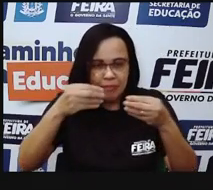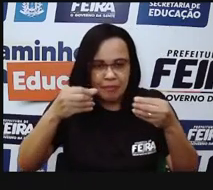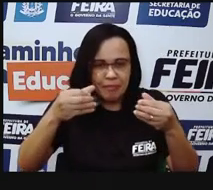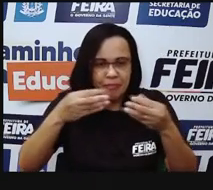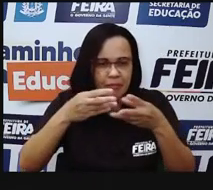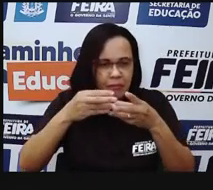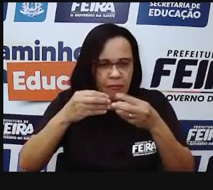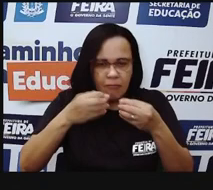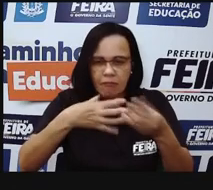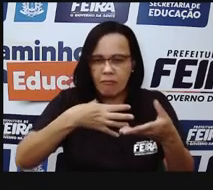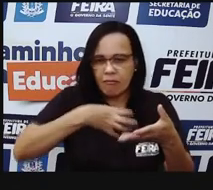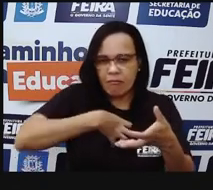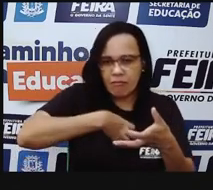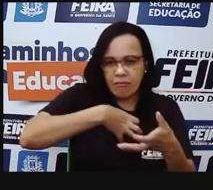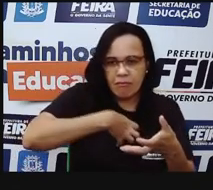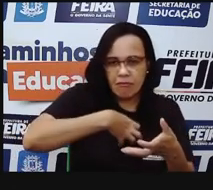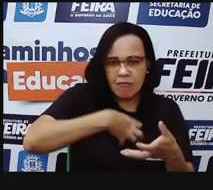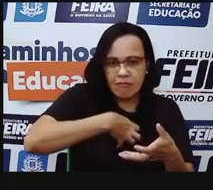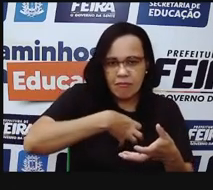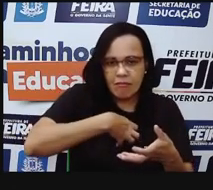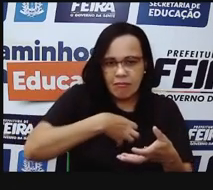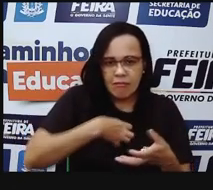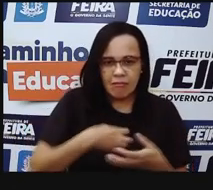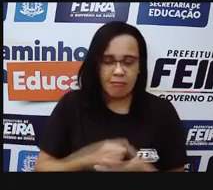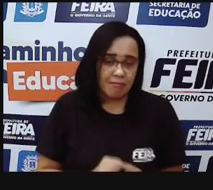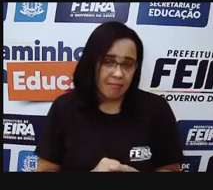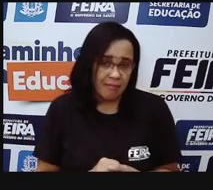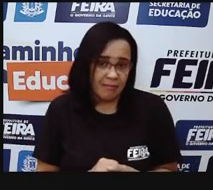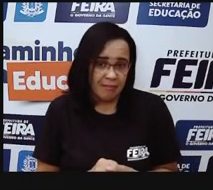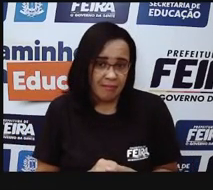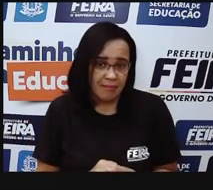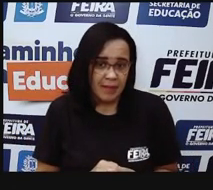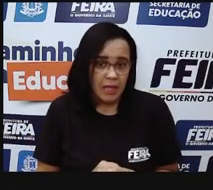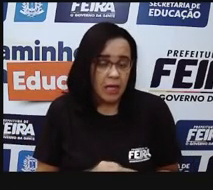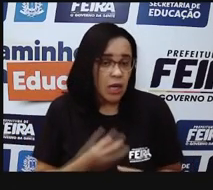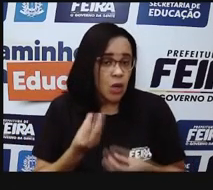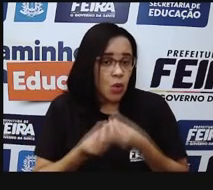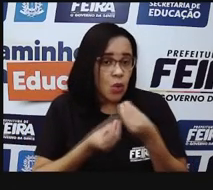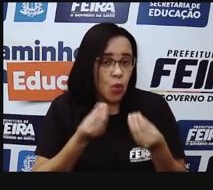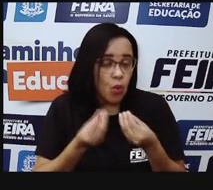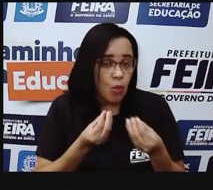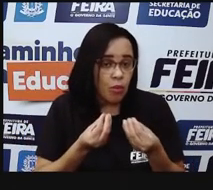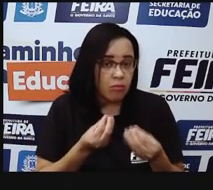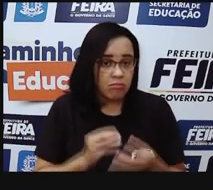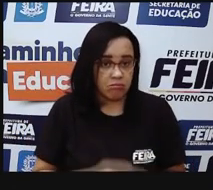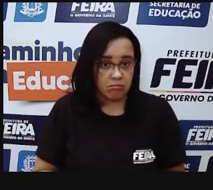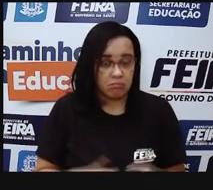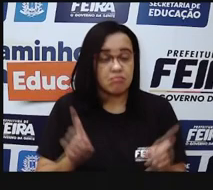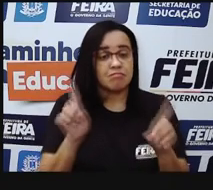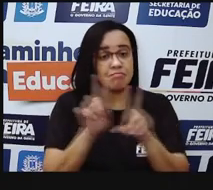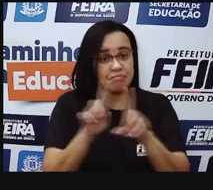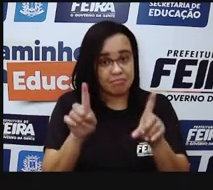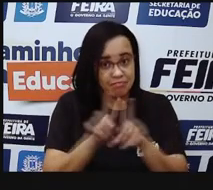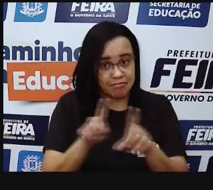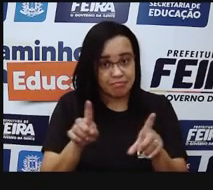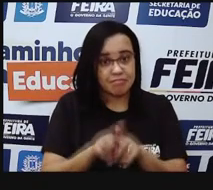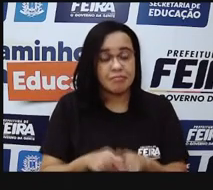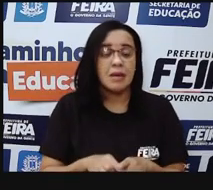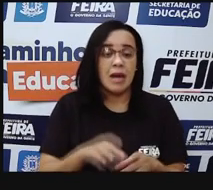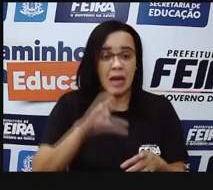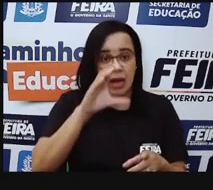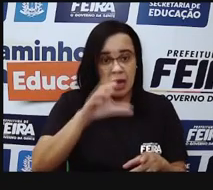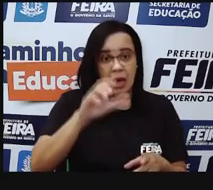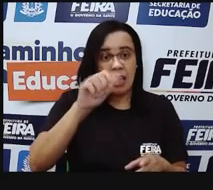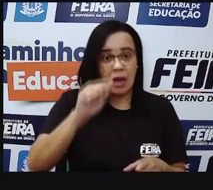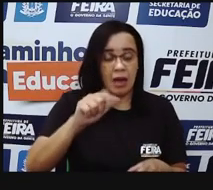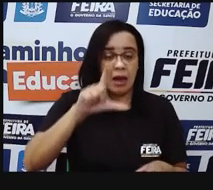vão ser especializadas, vamos dizer assim, a reconhecer a presença de cálcio, mineral, e de sódio, que é o